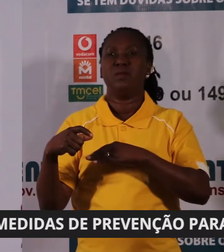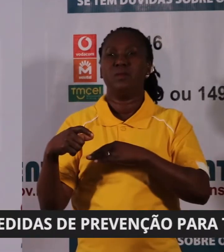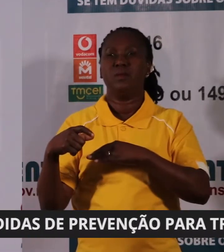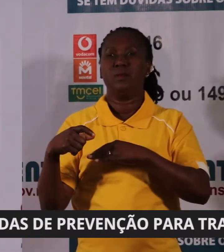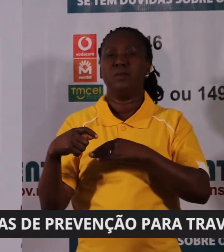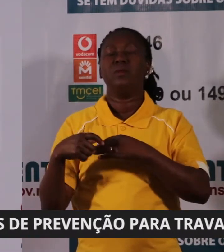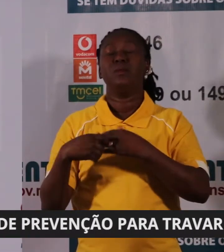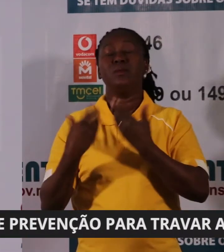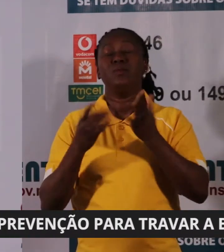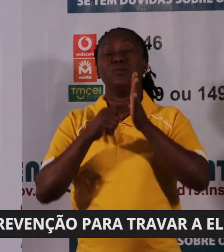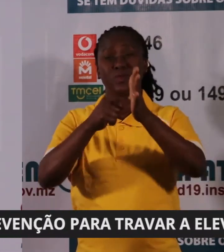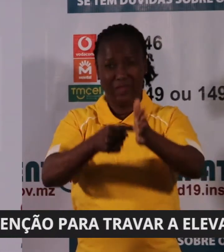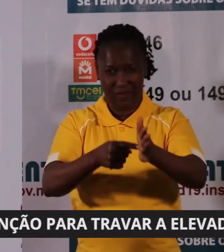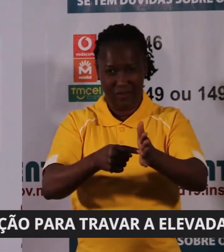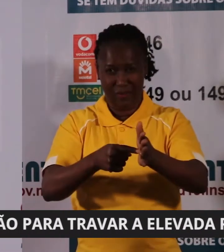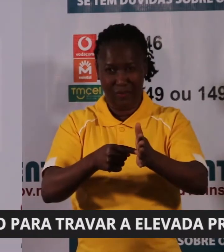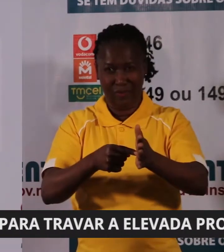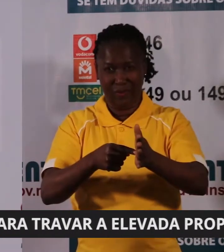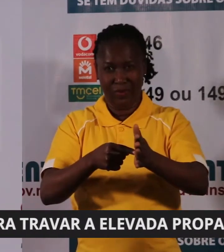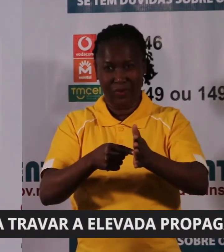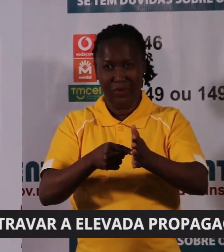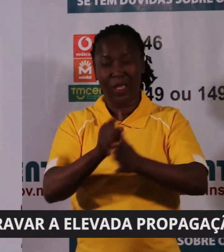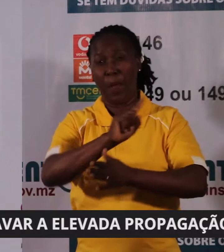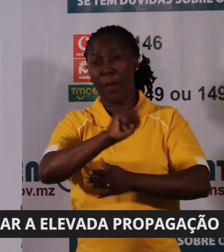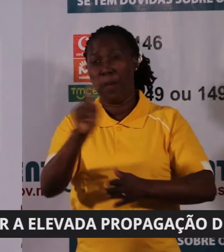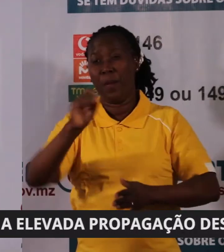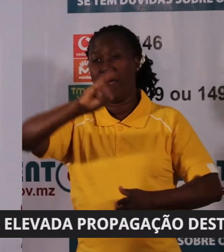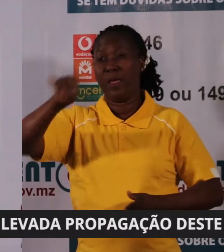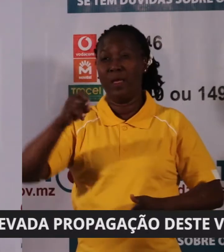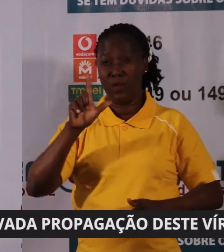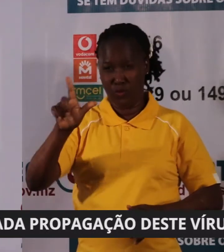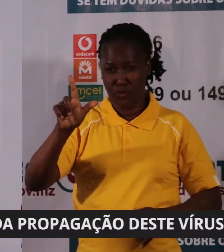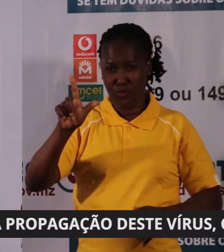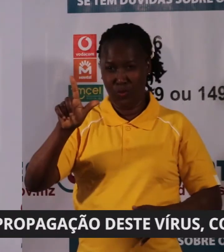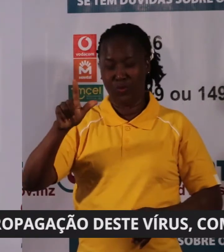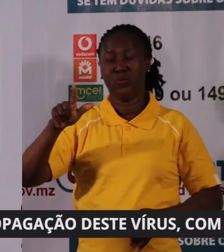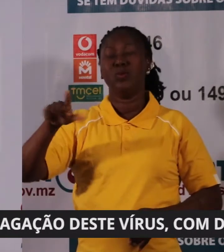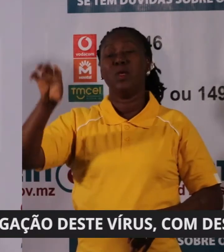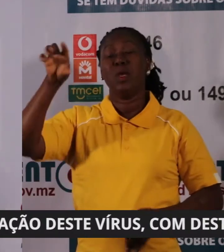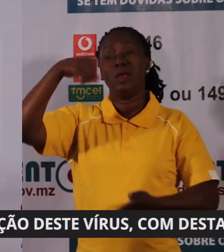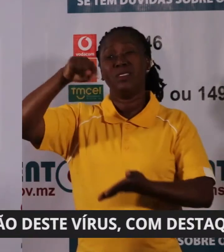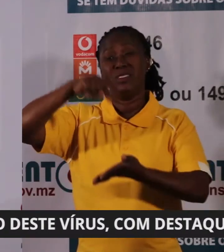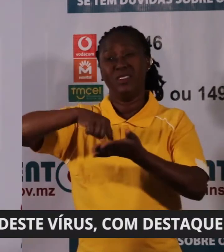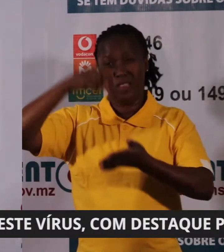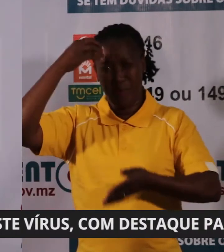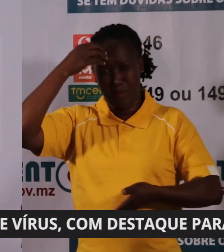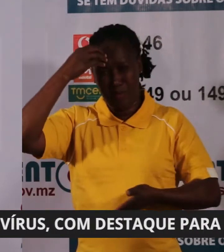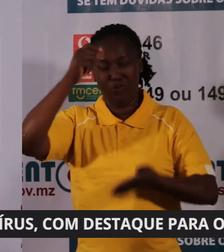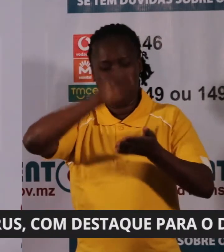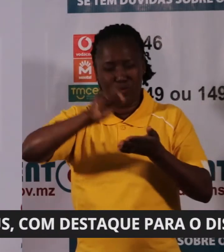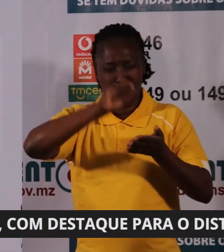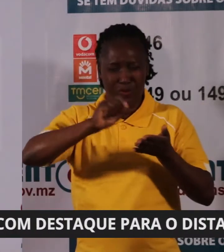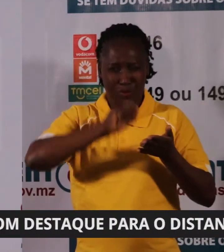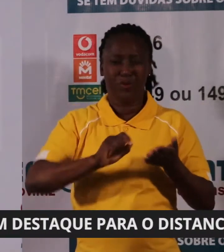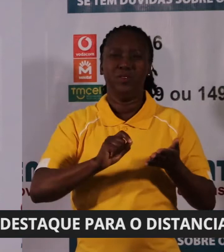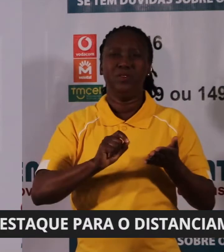A título de exemplo, se no mês de junho a cidade de Maputo registrou